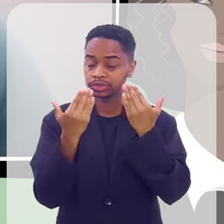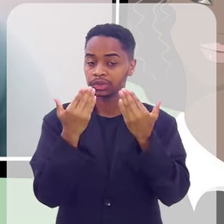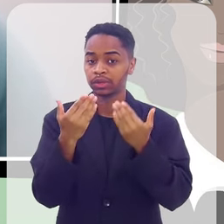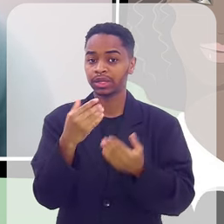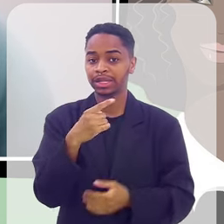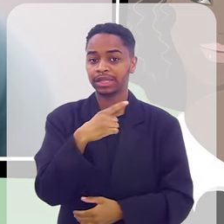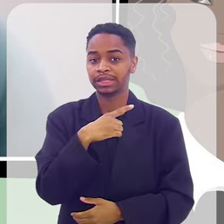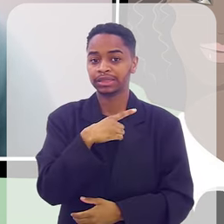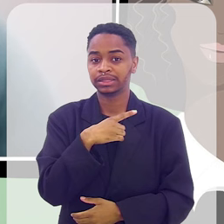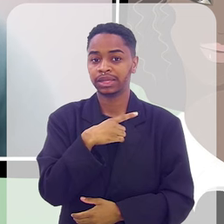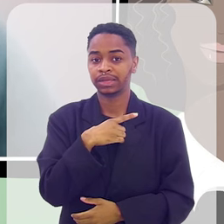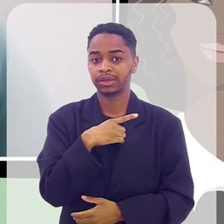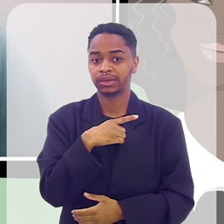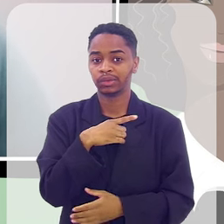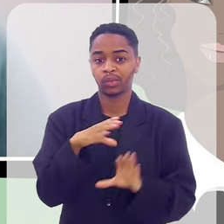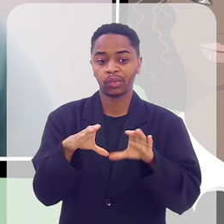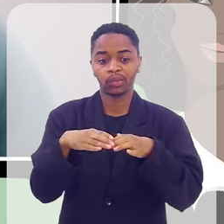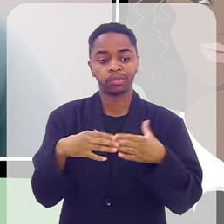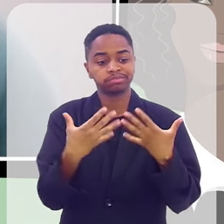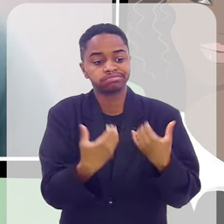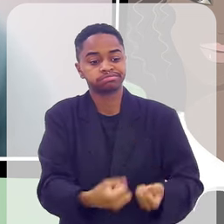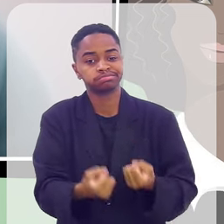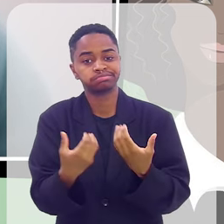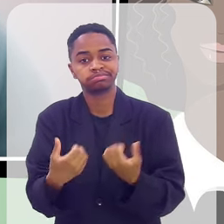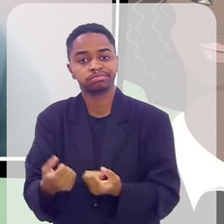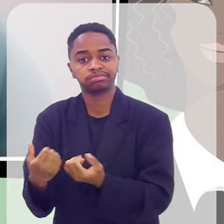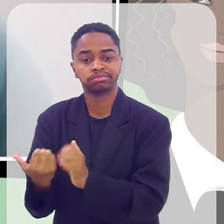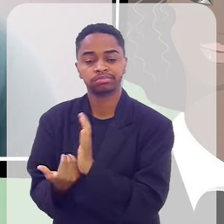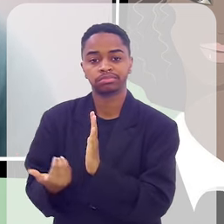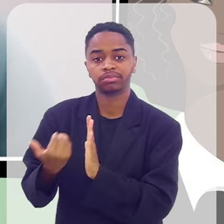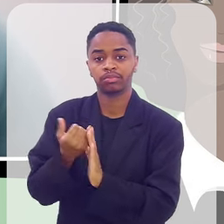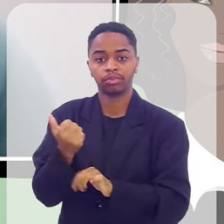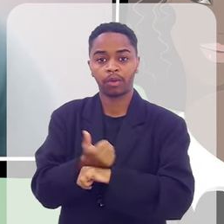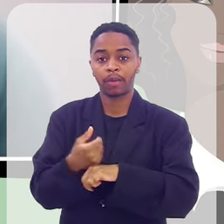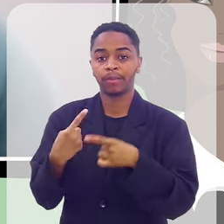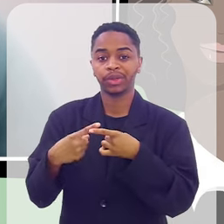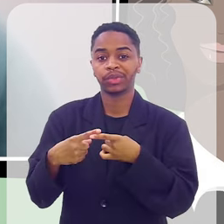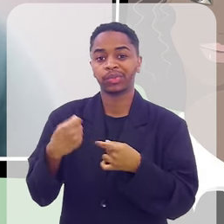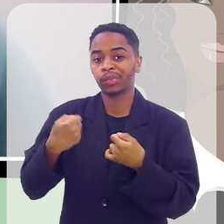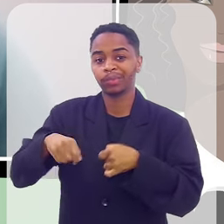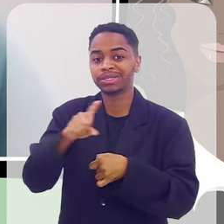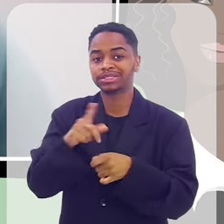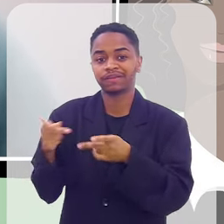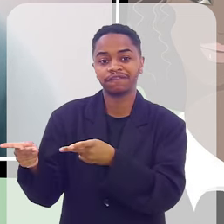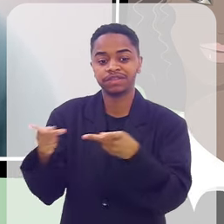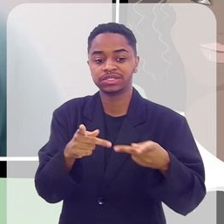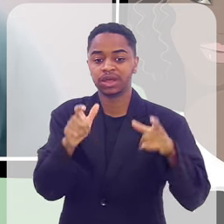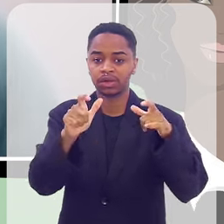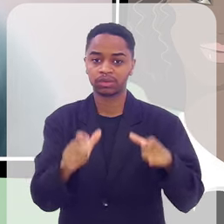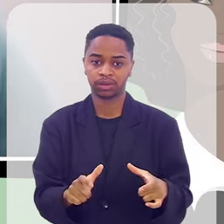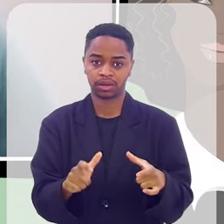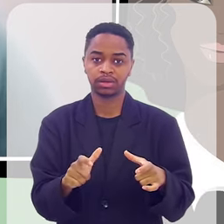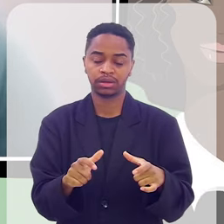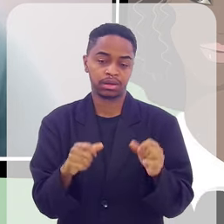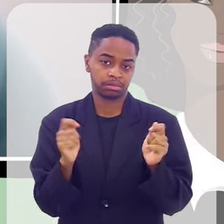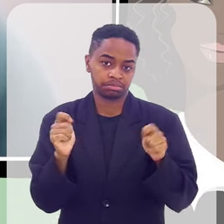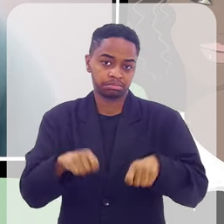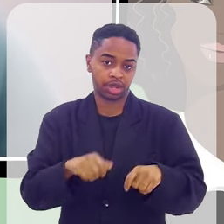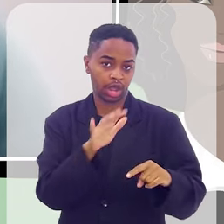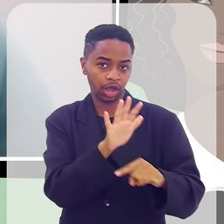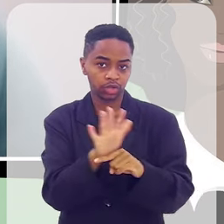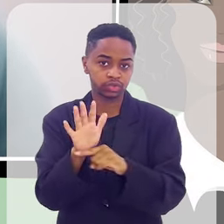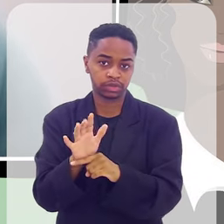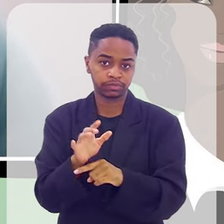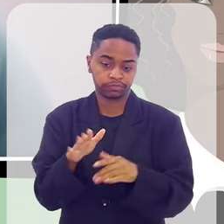acaba tendo uma aderência maior de profissionais, porque não precisa se deslocar até a favela. Você pode